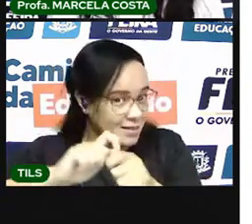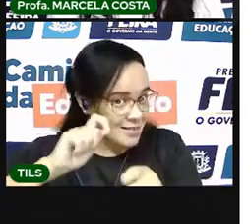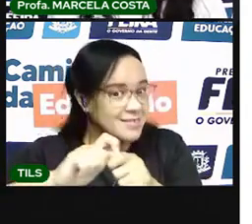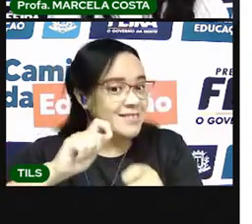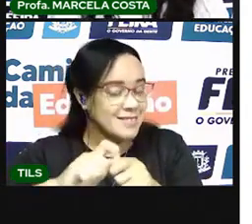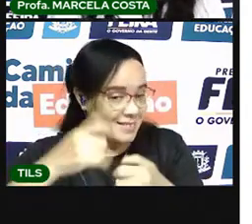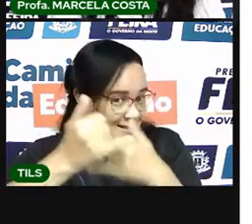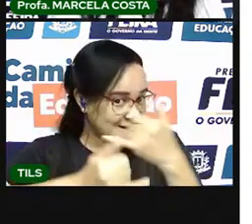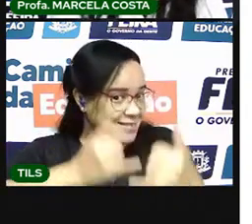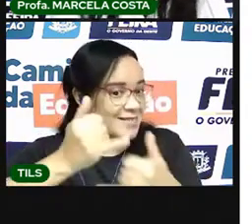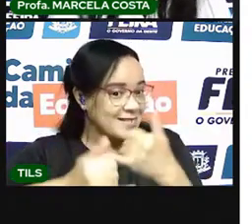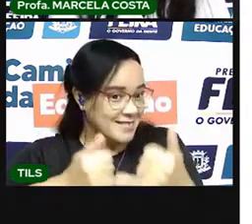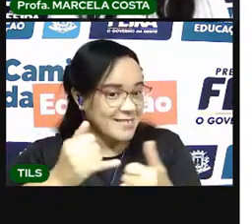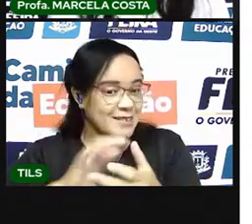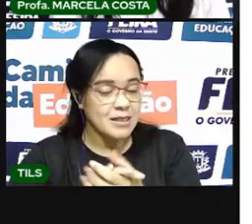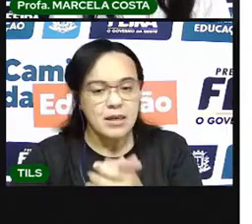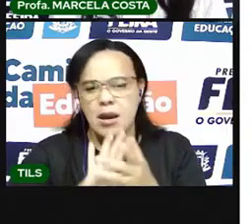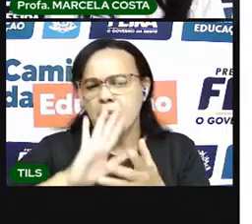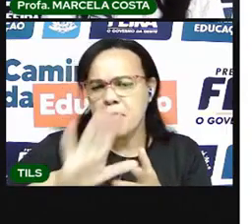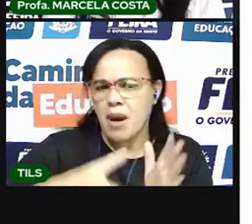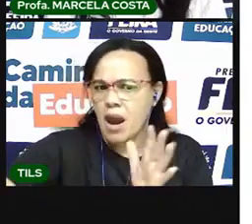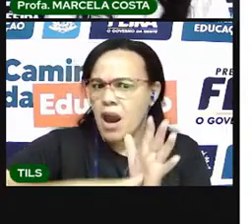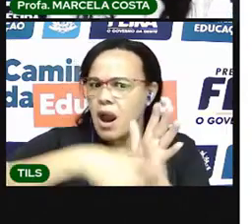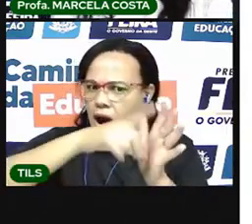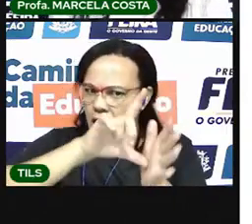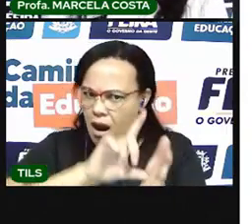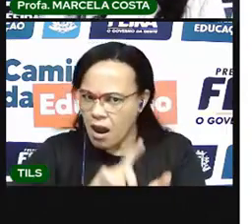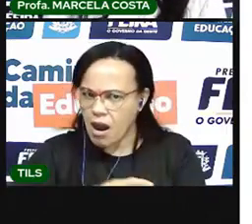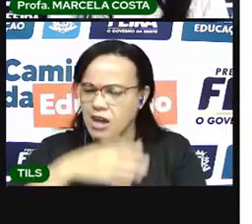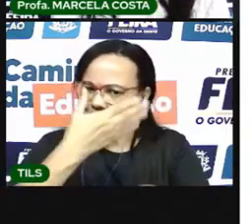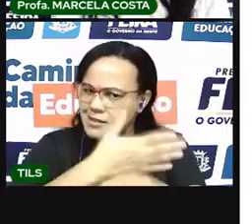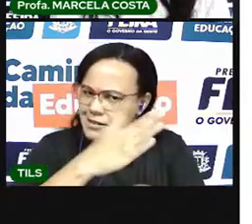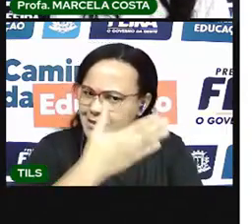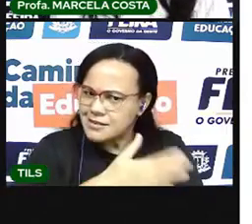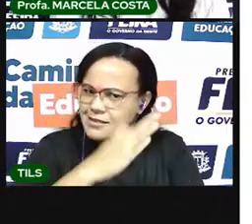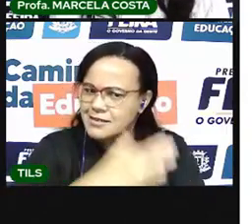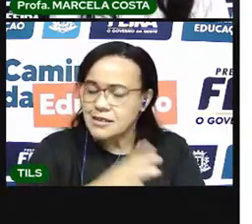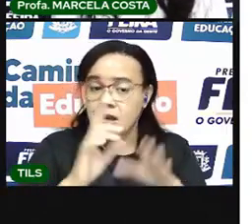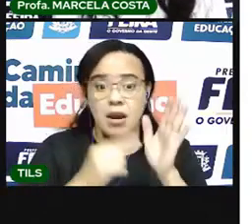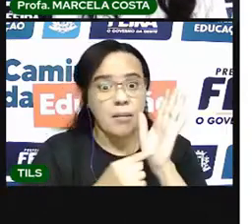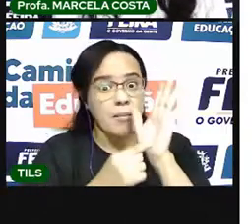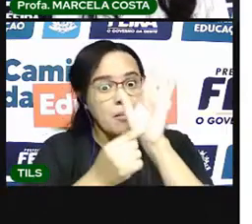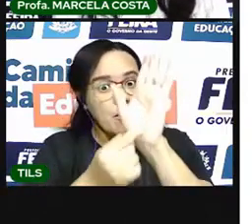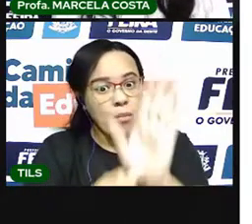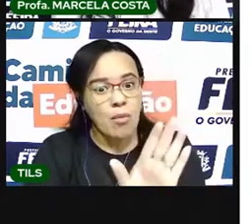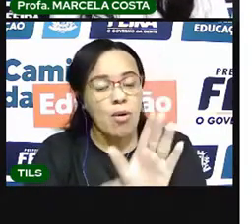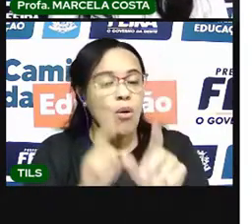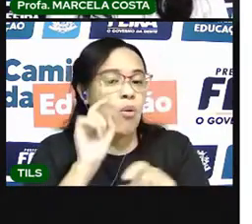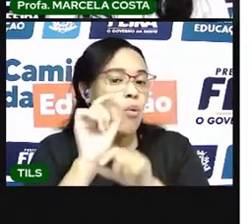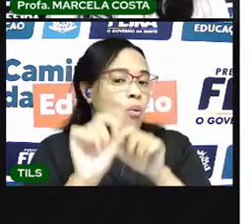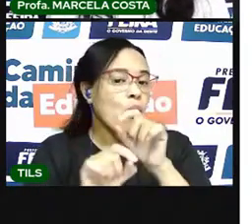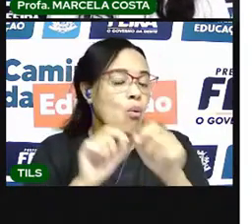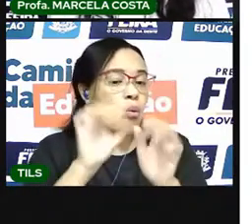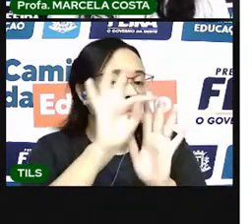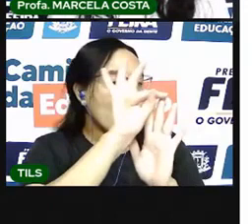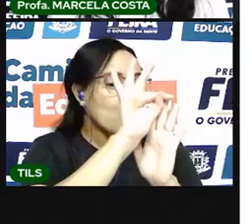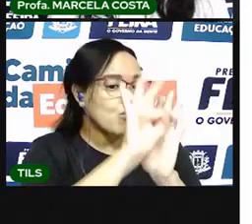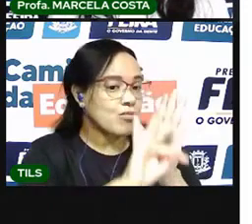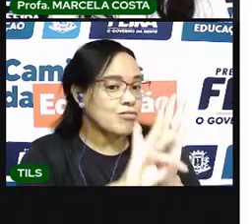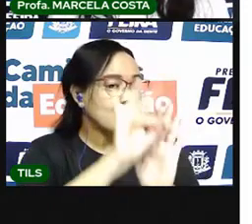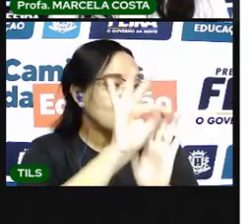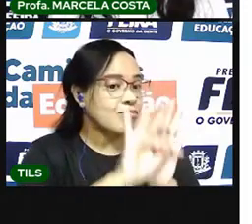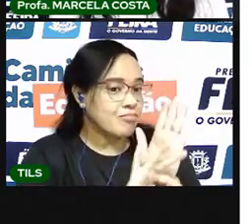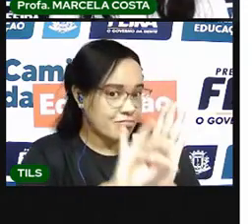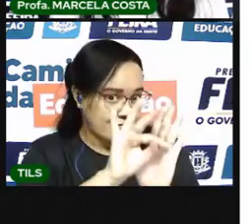Mas antes de chegar nessa parte mais prática da aula, eu quero mostrar para vocês um texto que é